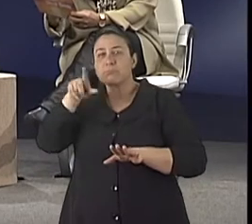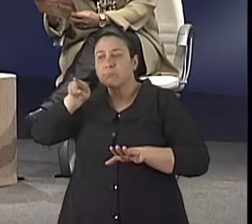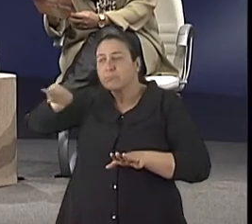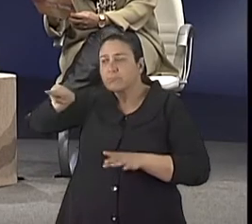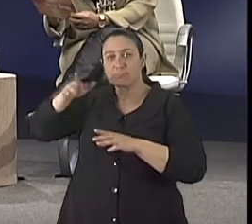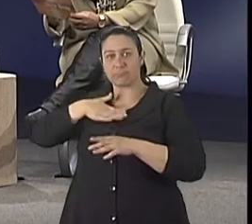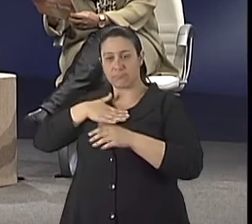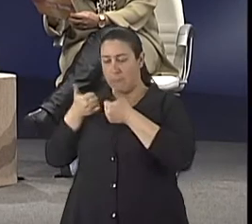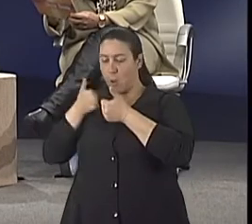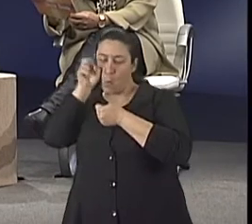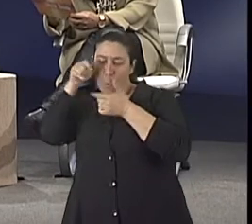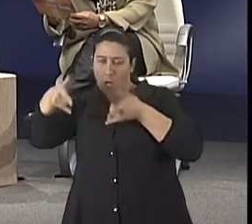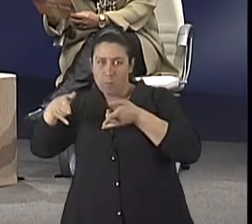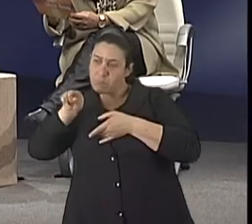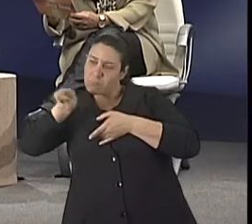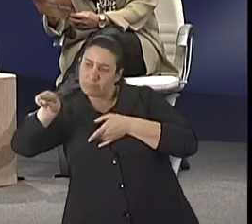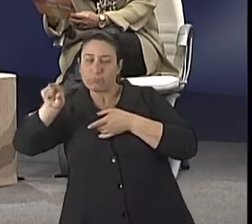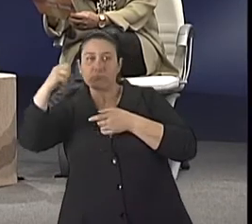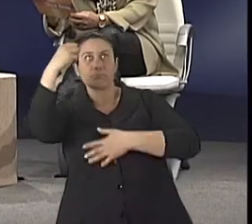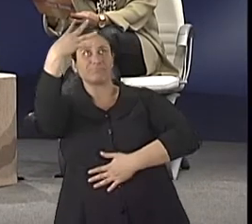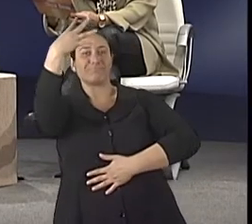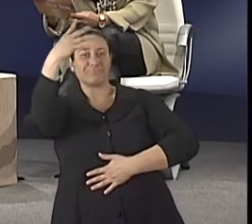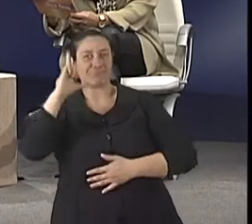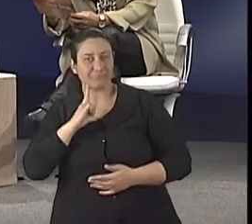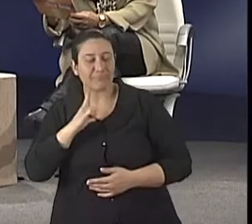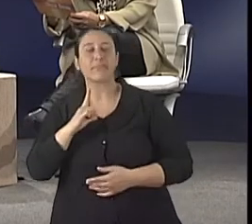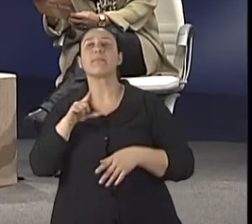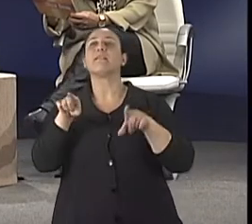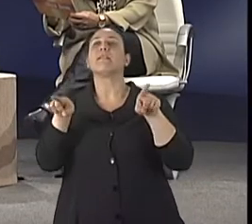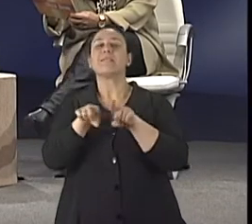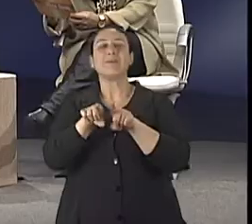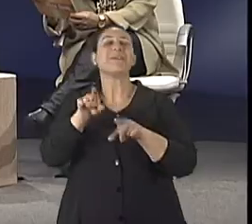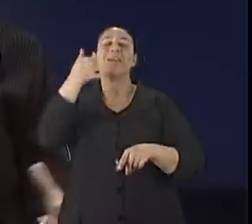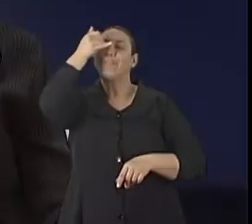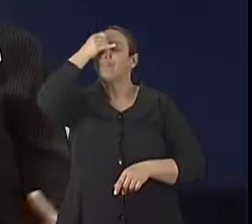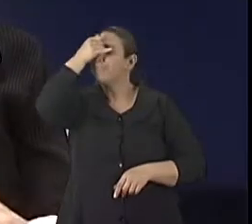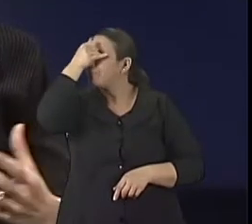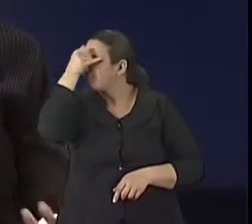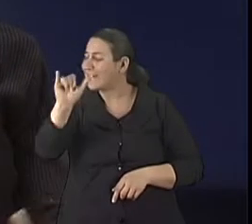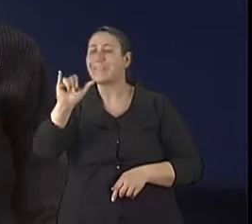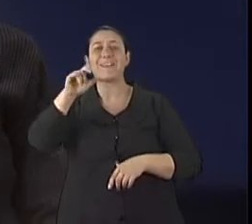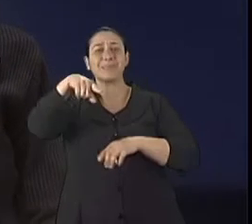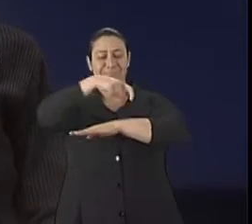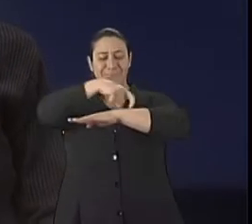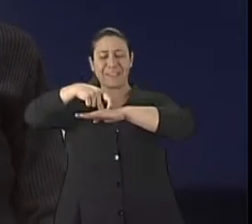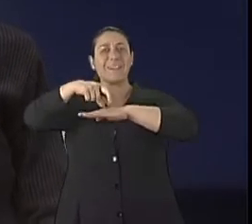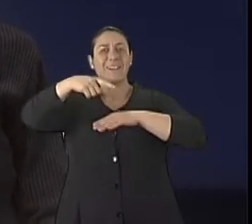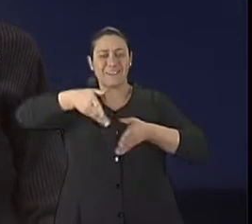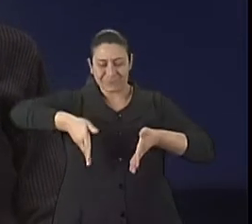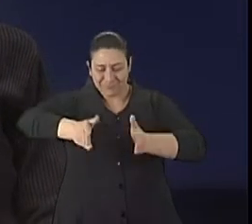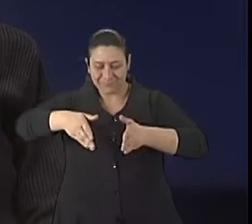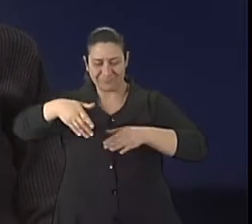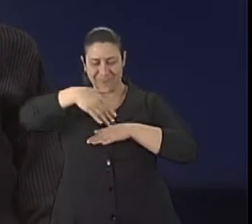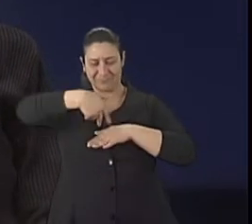Ah, ok. No próprio interruptor. Tapetes, evitar tapetes nesse trajeto. Eu sei que às vezes a pessoa, assim, eu às vezes digo, não, vamos tirar os tapetes da casa. Isso é muito difícil.